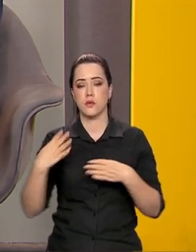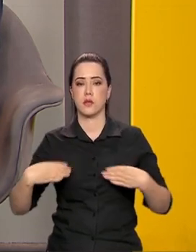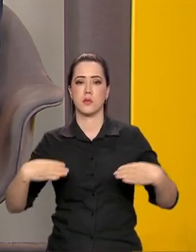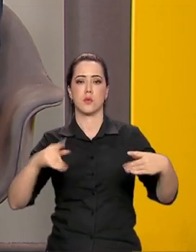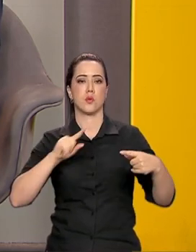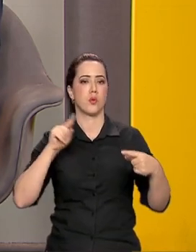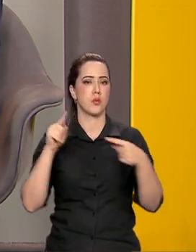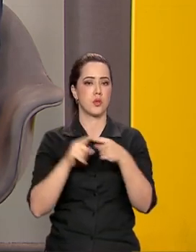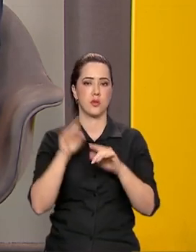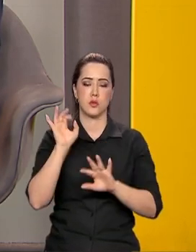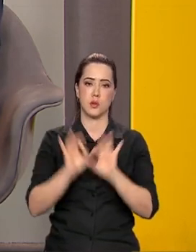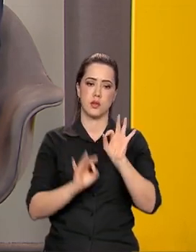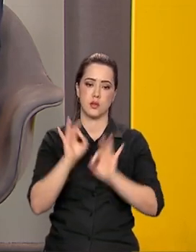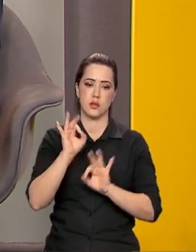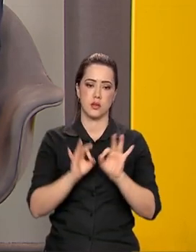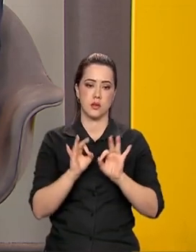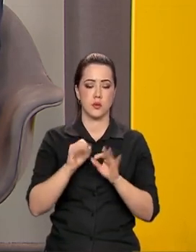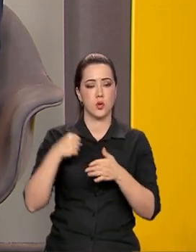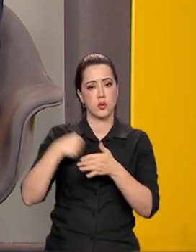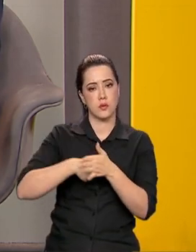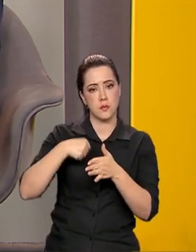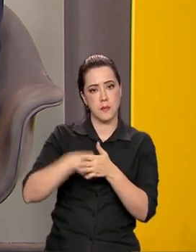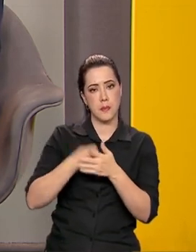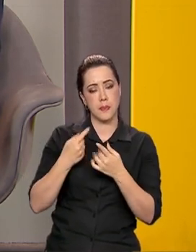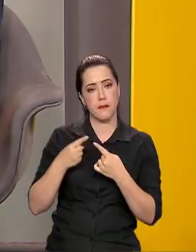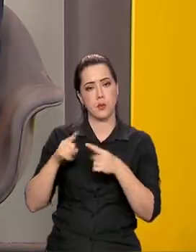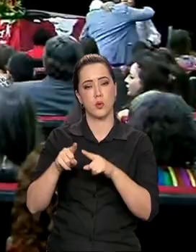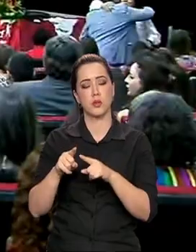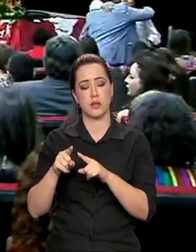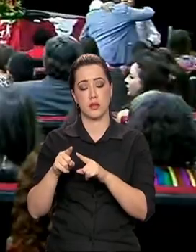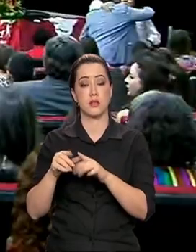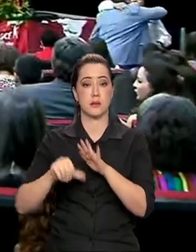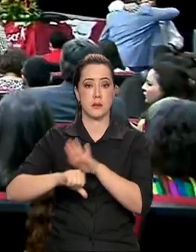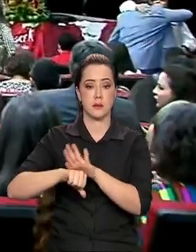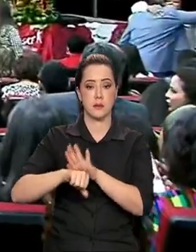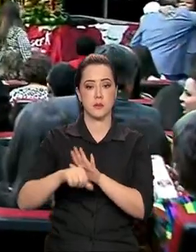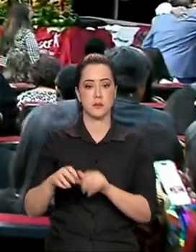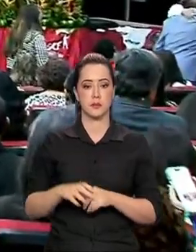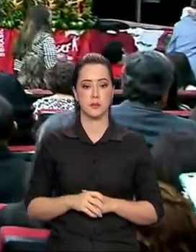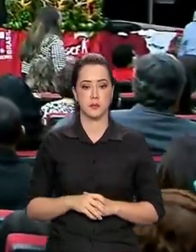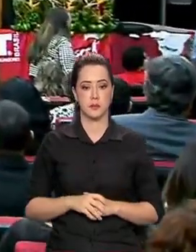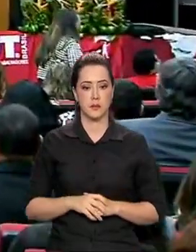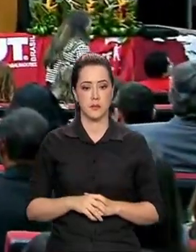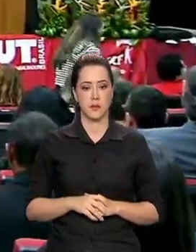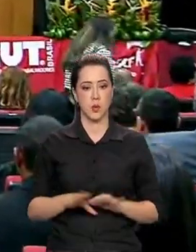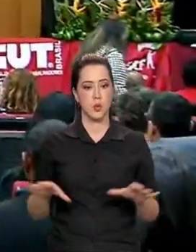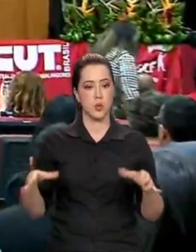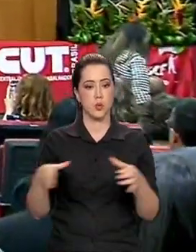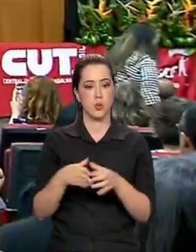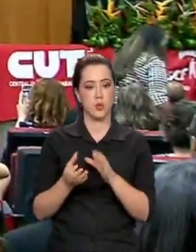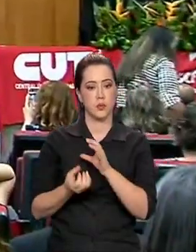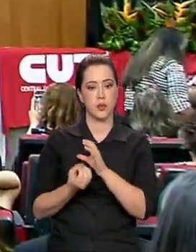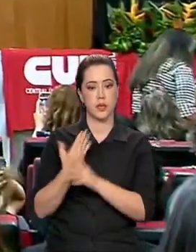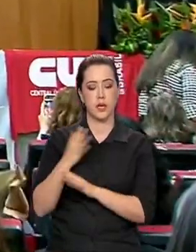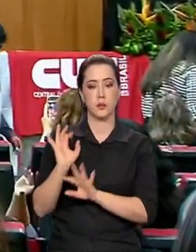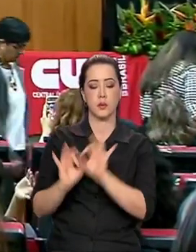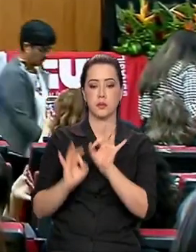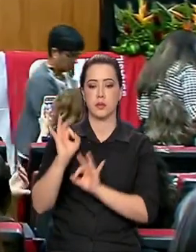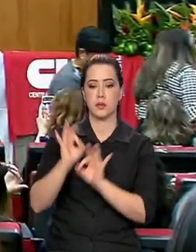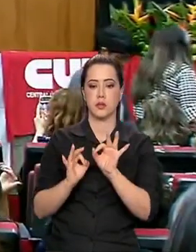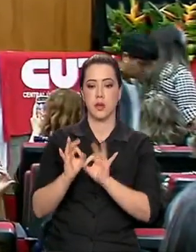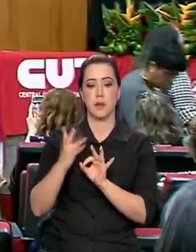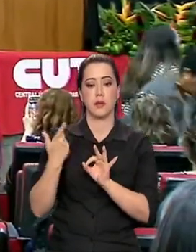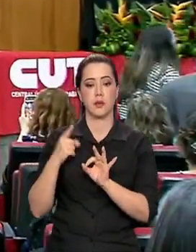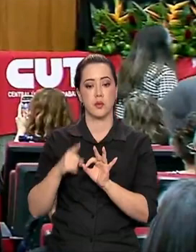meta de elaborar um plano de enfrentamento a esse tipo de crime. O grupo criado para elaborar o plano de